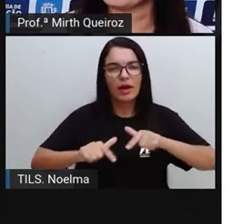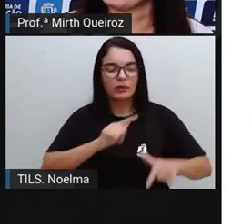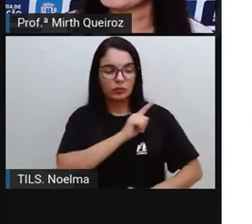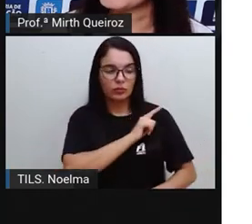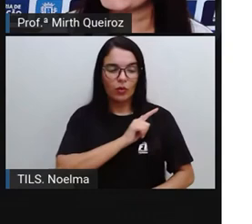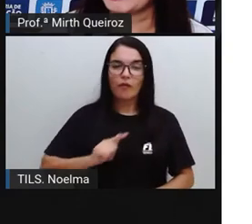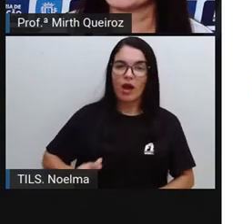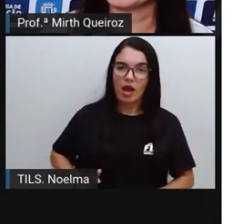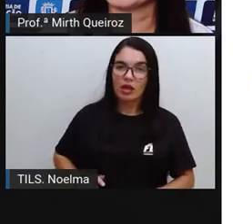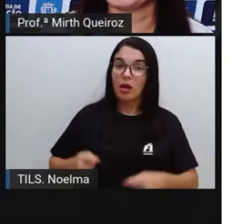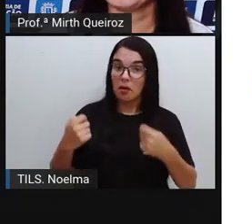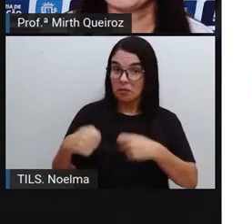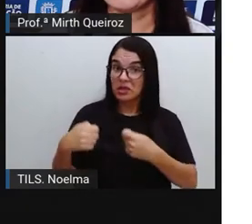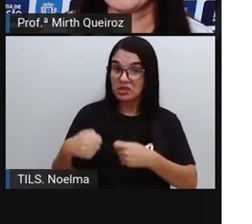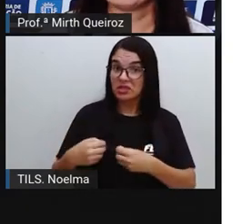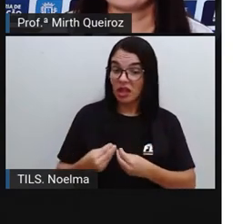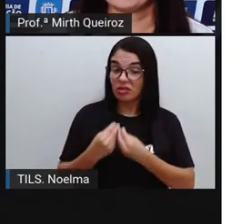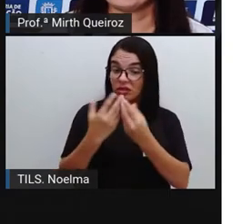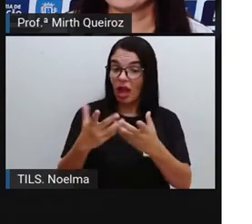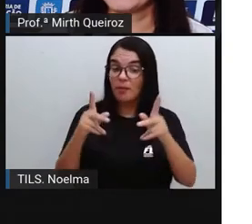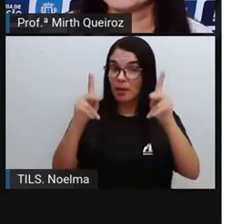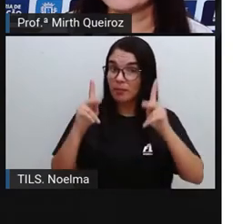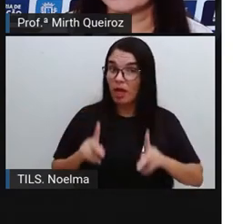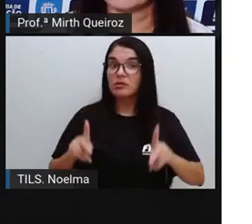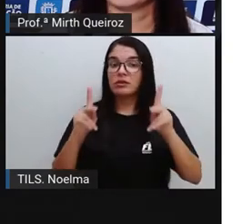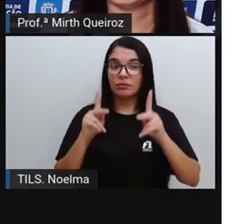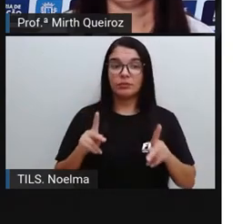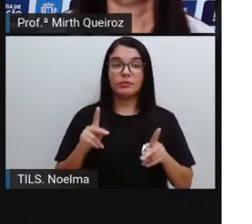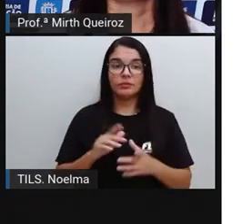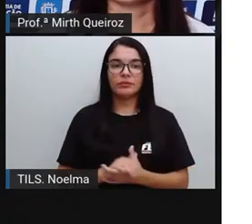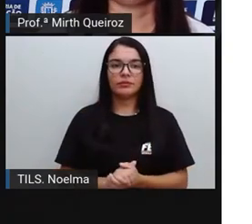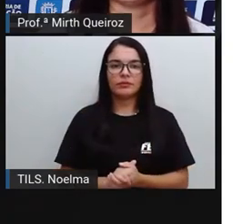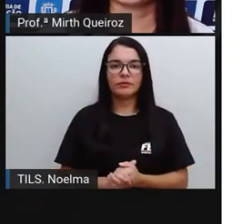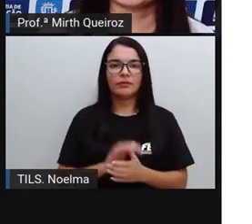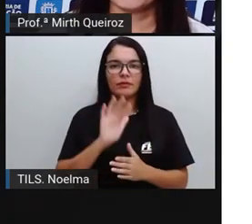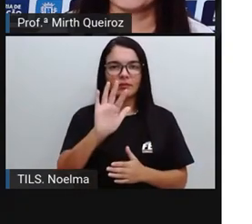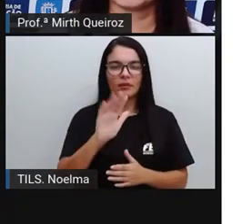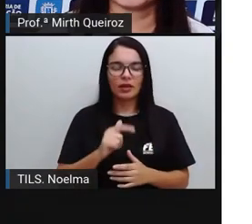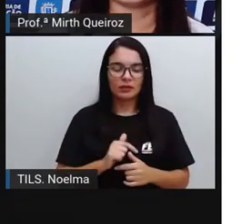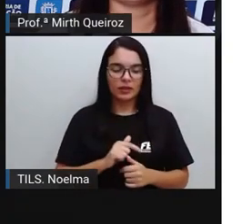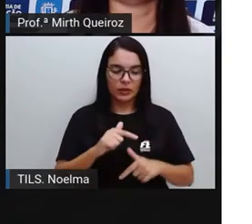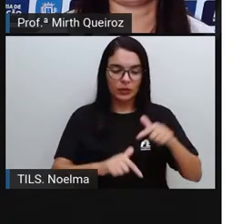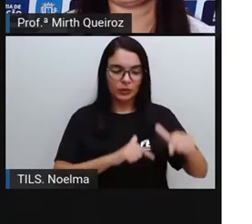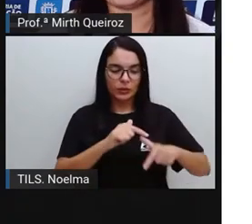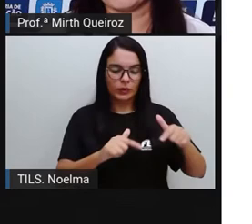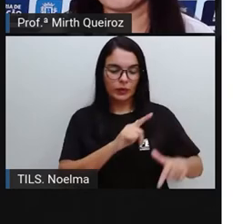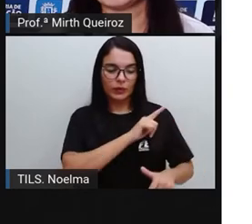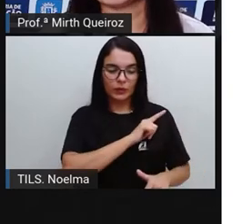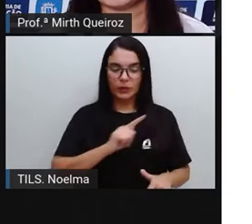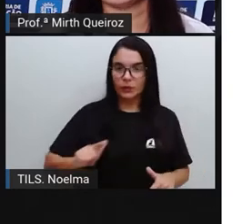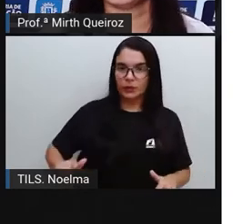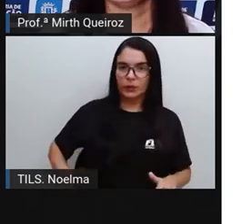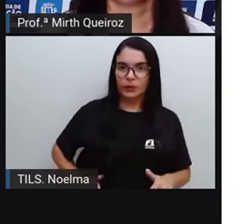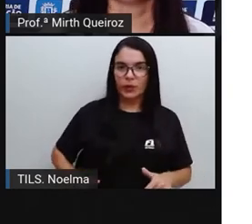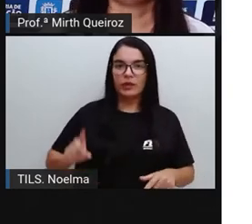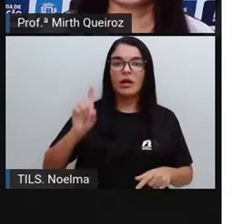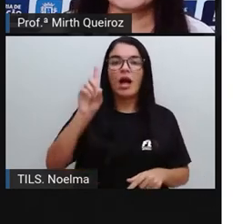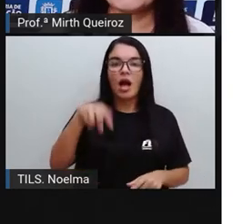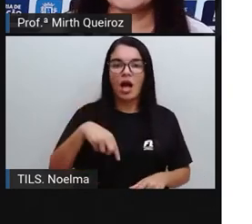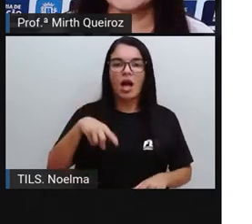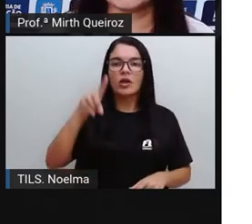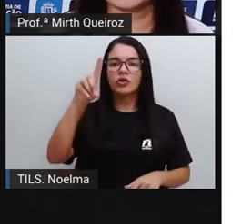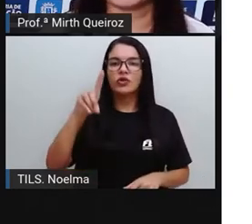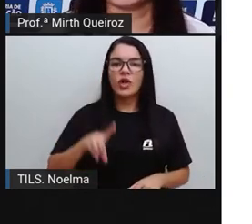devem ser Prestados A população Os serviços públicos Eles Então Eles são Um